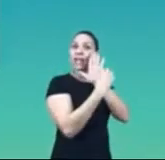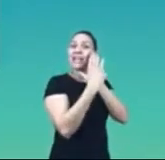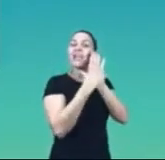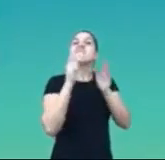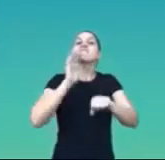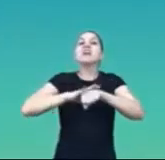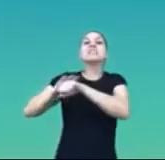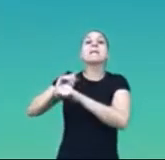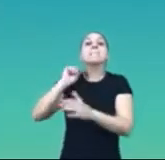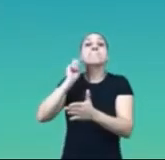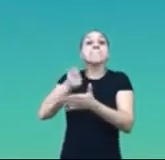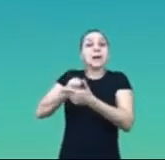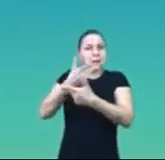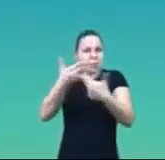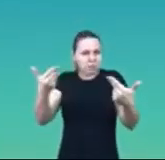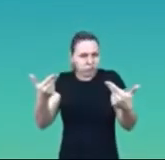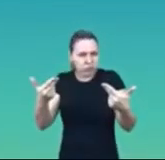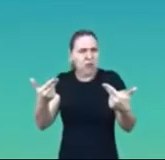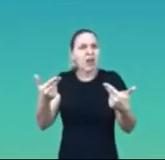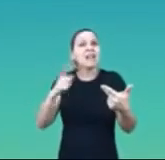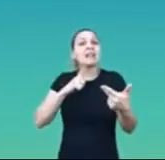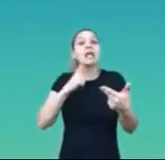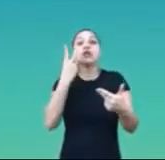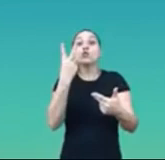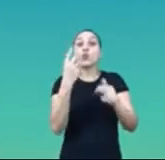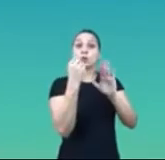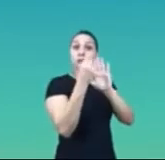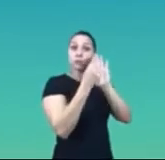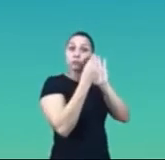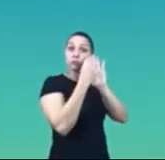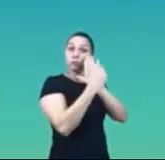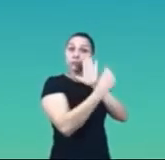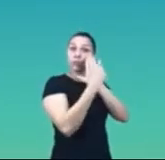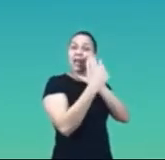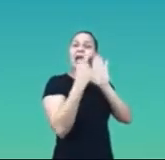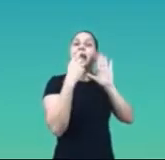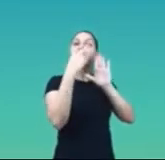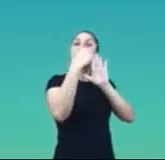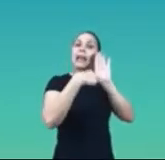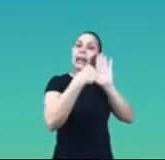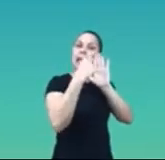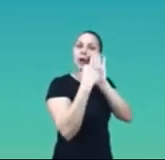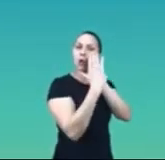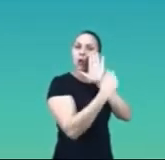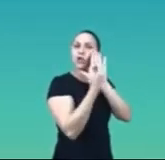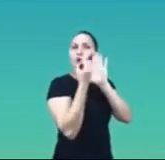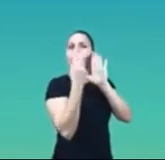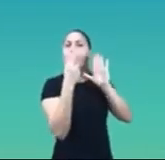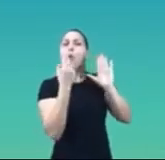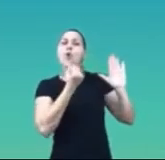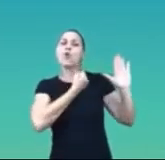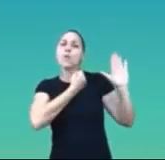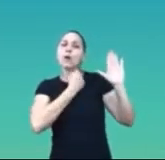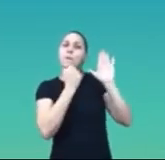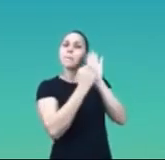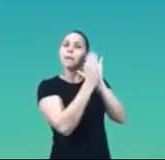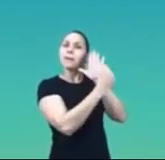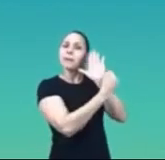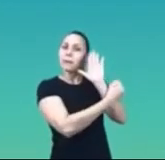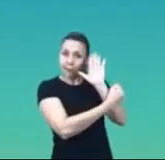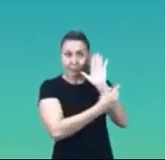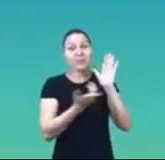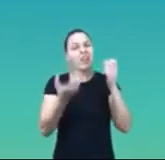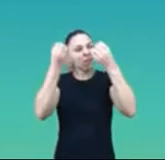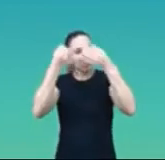Realizar pagamentos. Aí você vai ter duas opções. Ler código com a câmera ou digitar código de